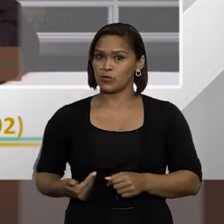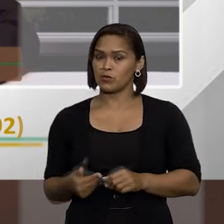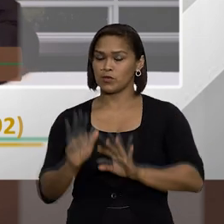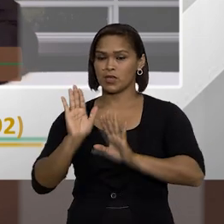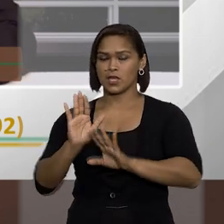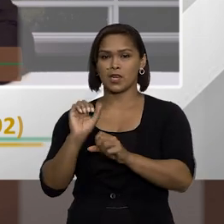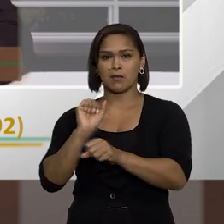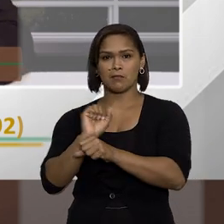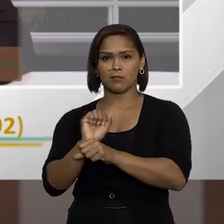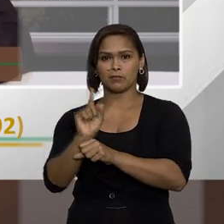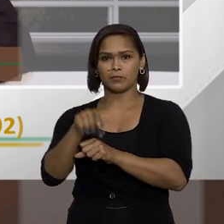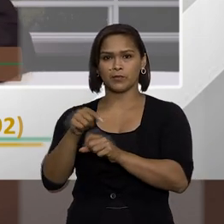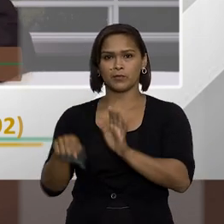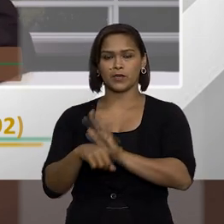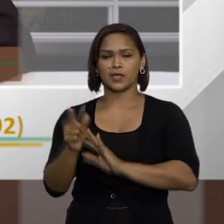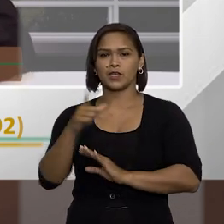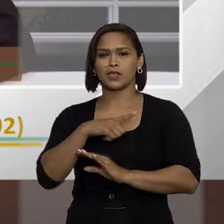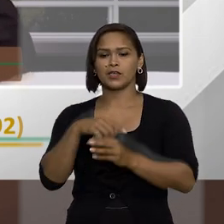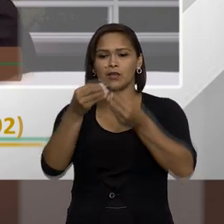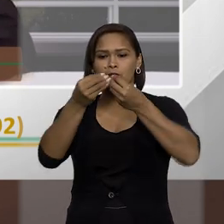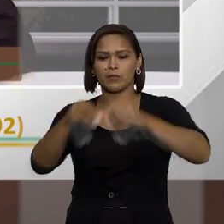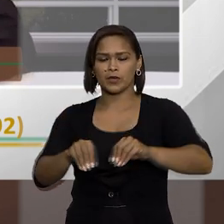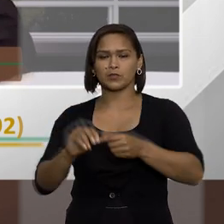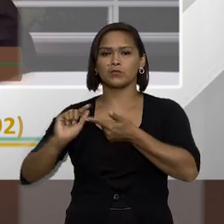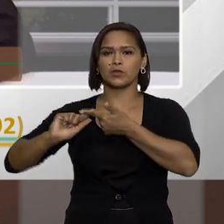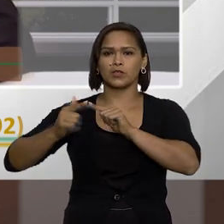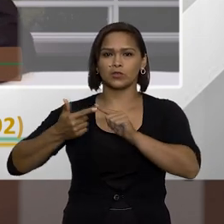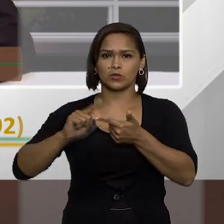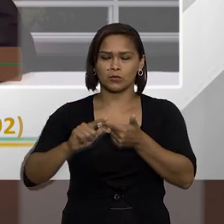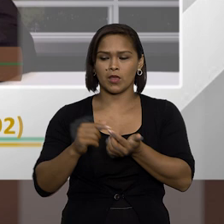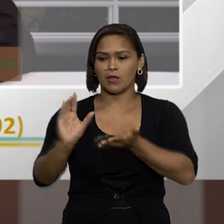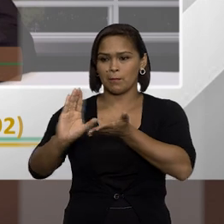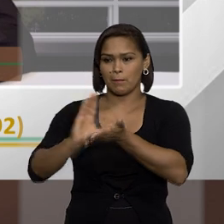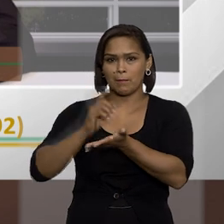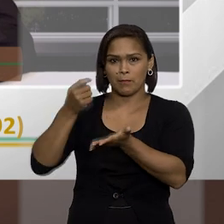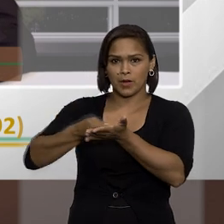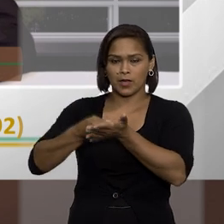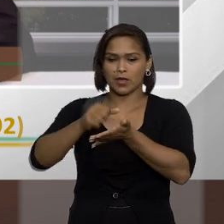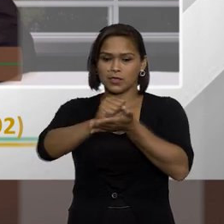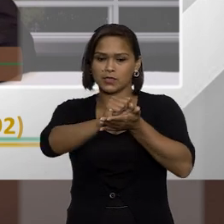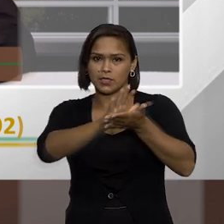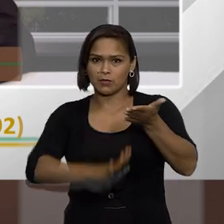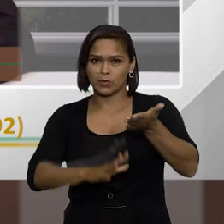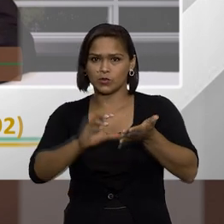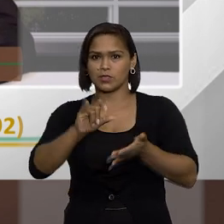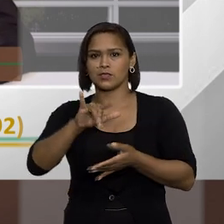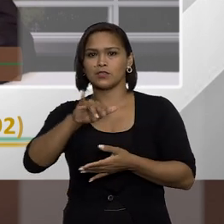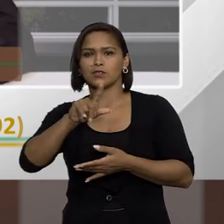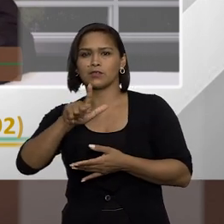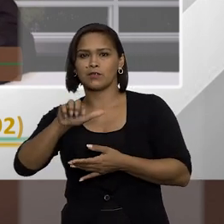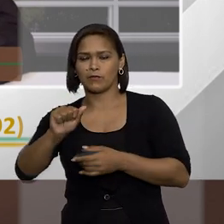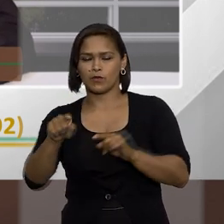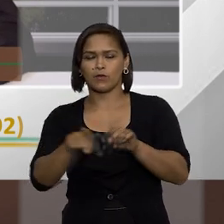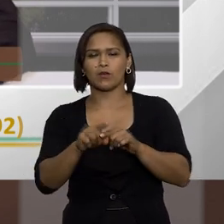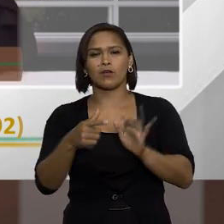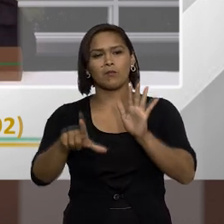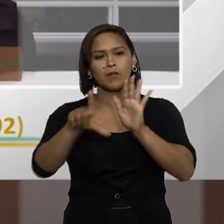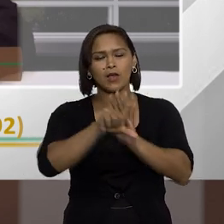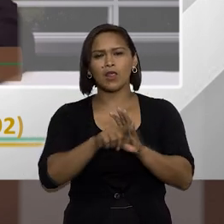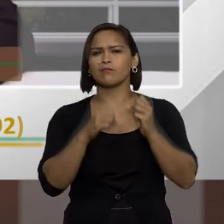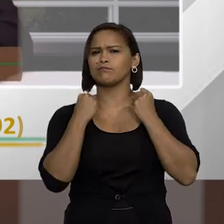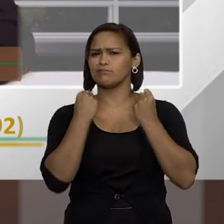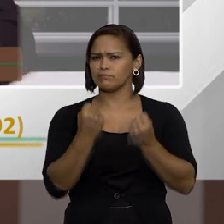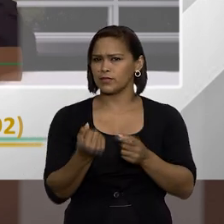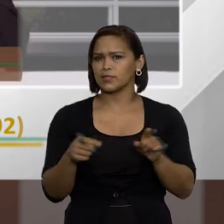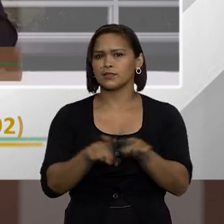o servidor deixa de ganhar, ele tem ali o perdimento dos bens, o ressarcimento e a multa de natureza cível. Então, a gente vê que é uma lei